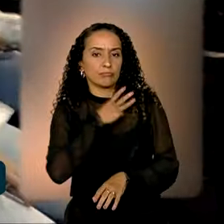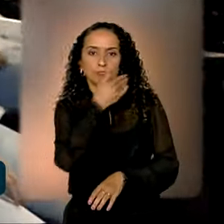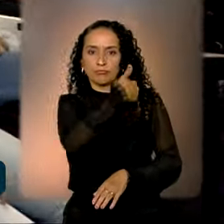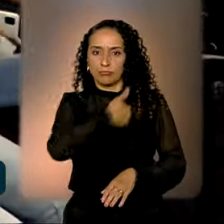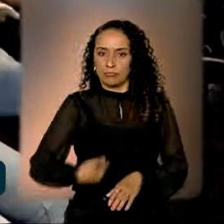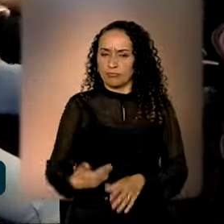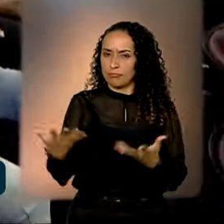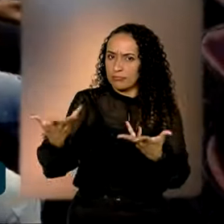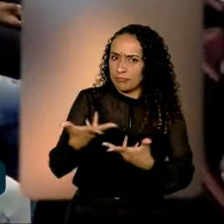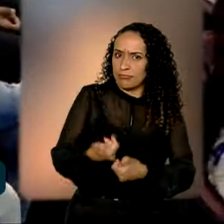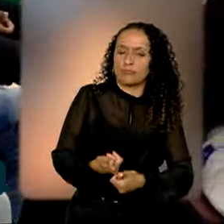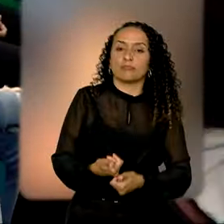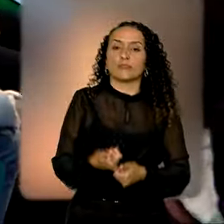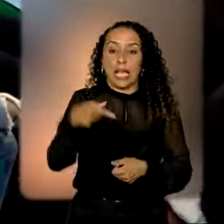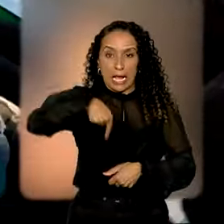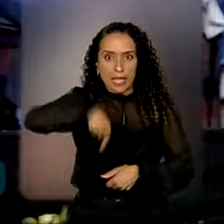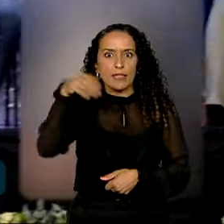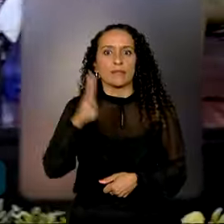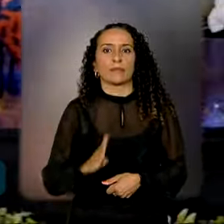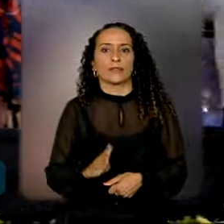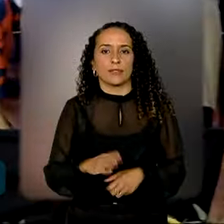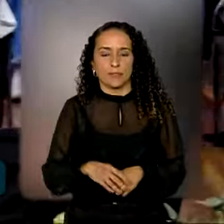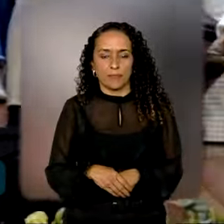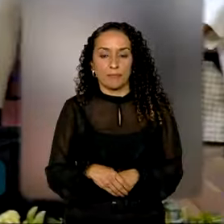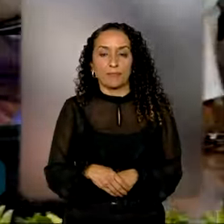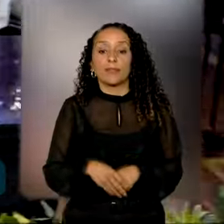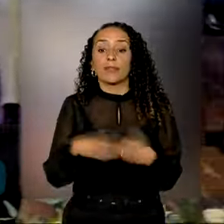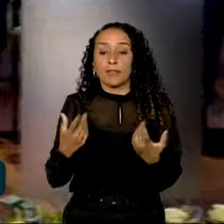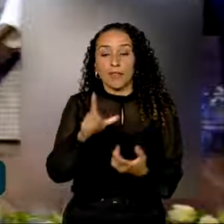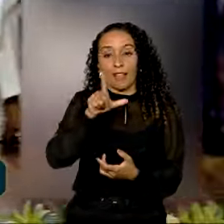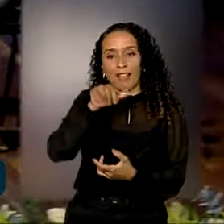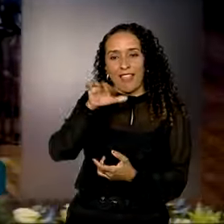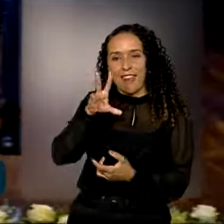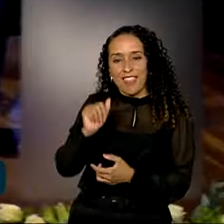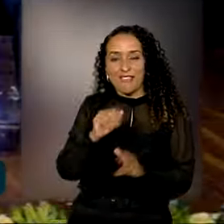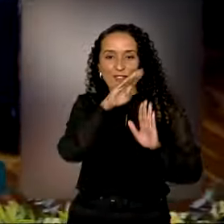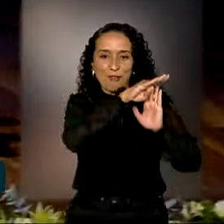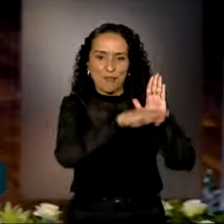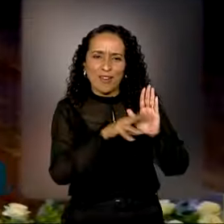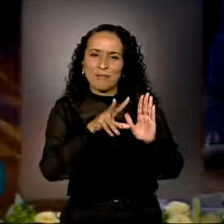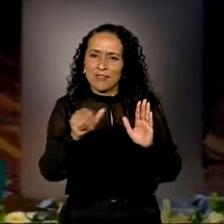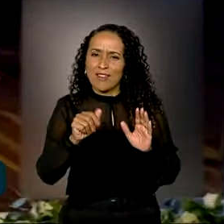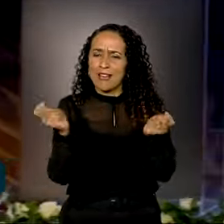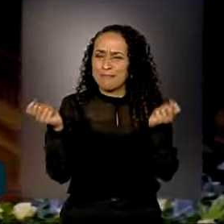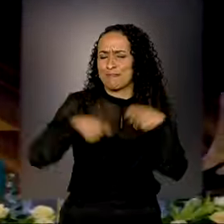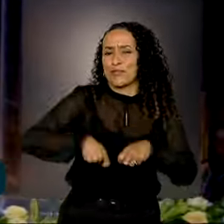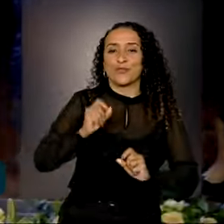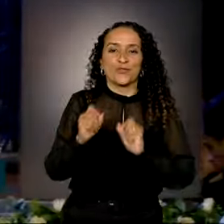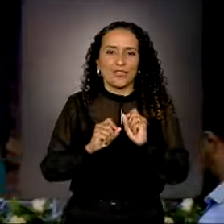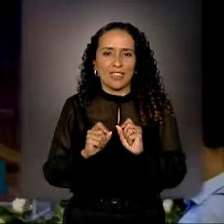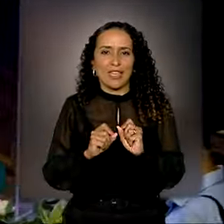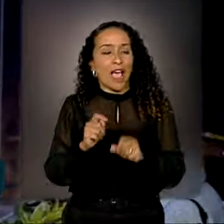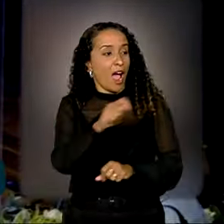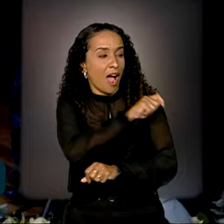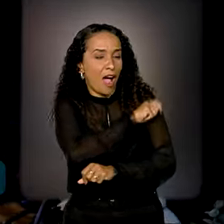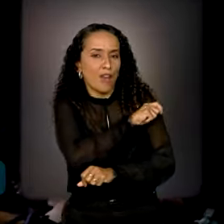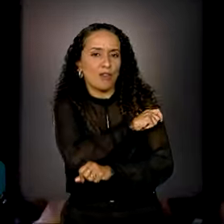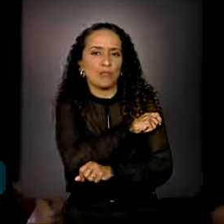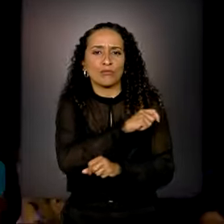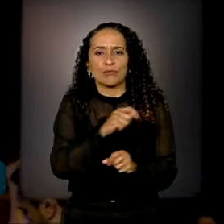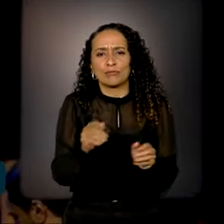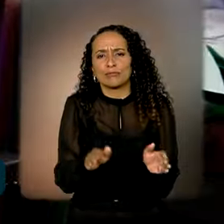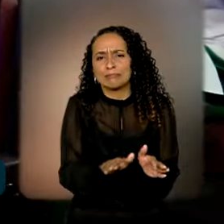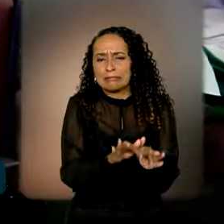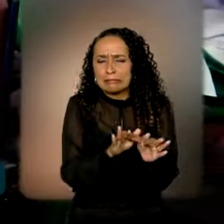público de qualidade nesse país. Para Lívia Maria, o programa vai permitir que estudantes menos